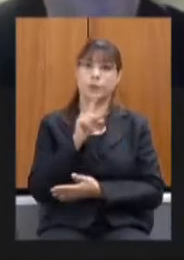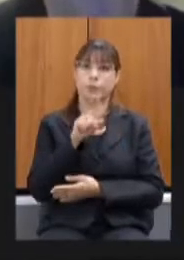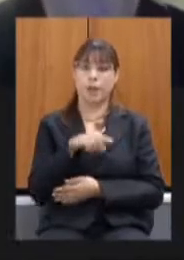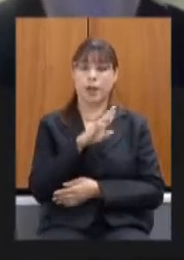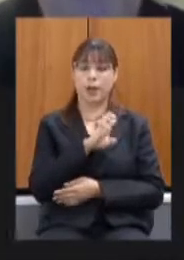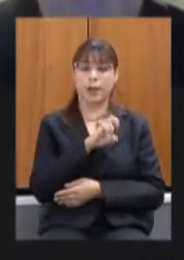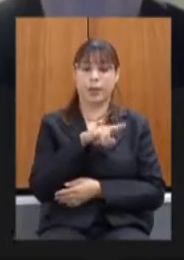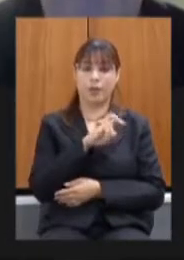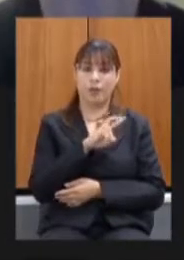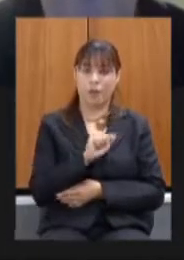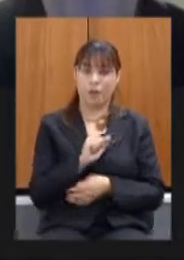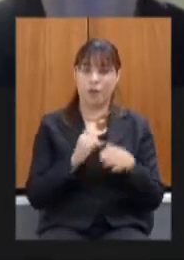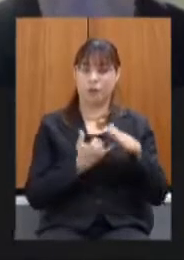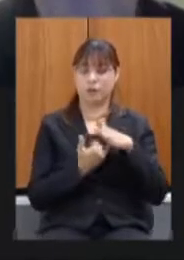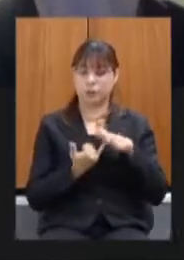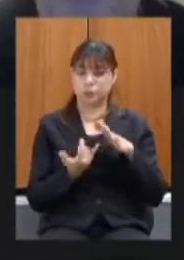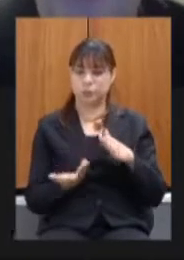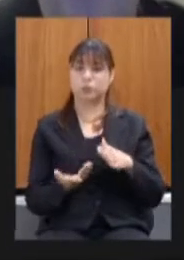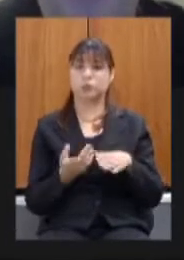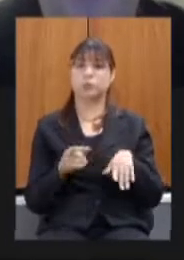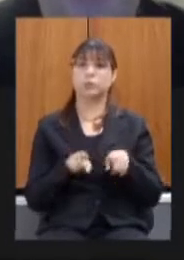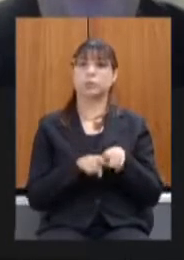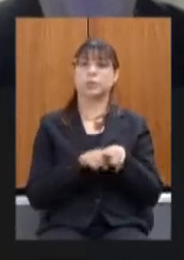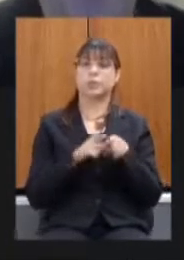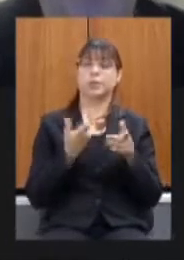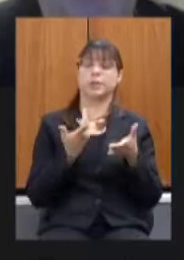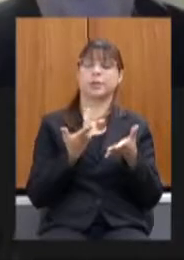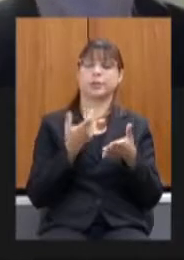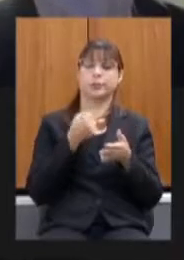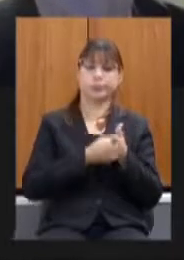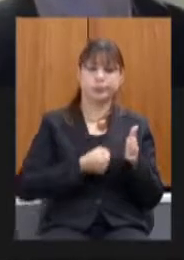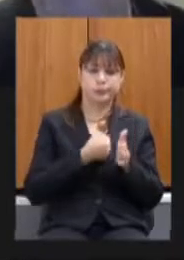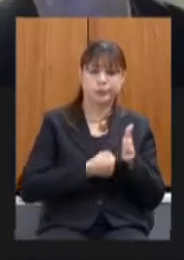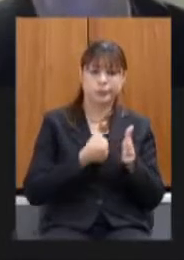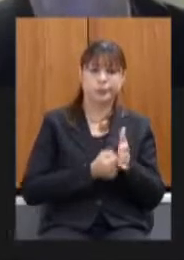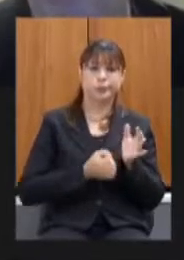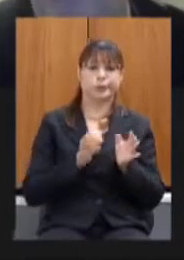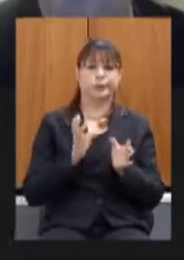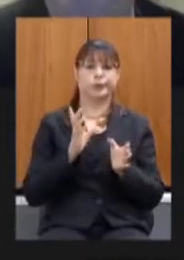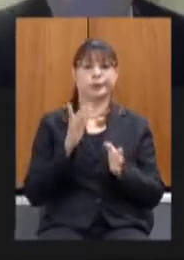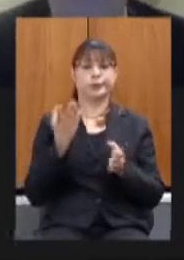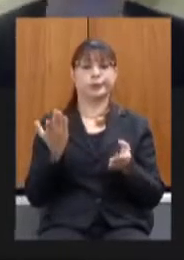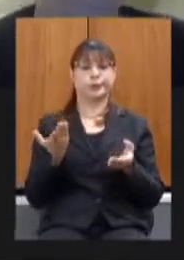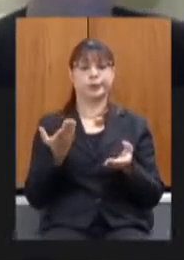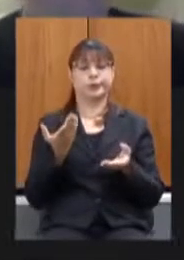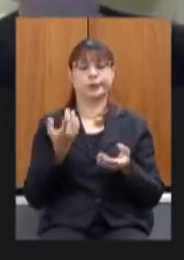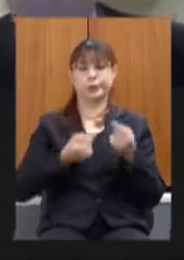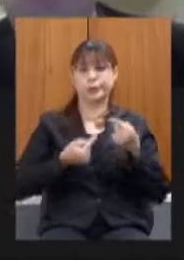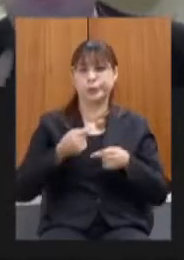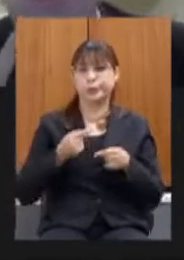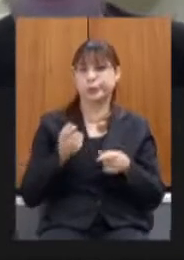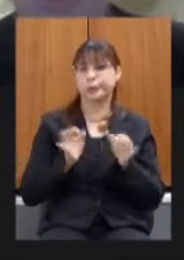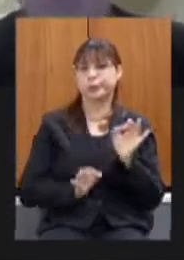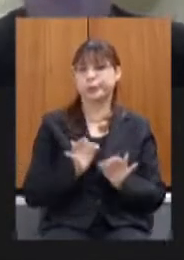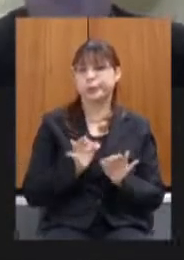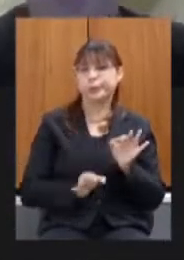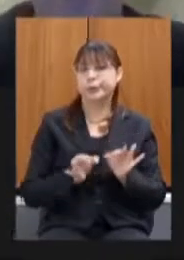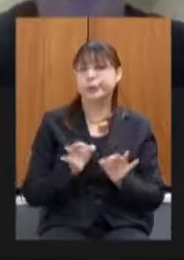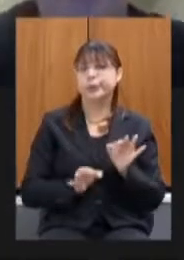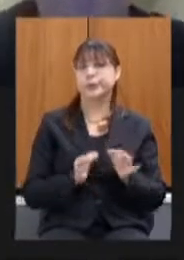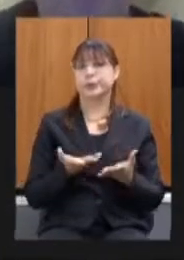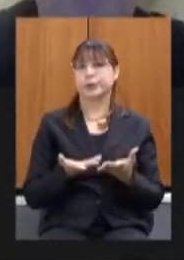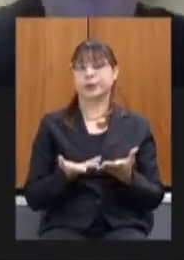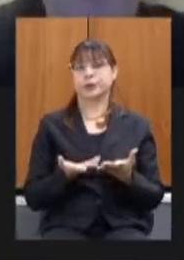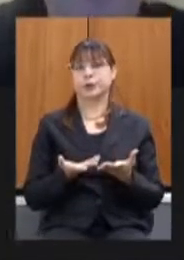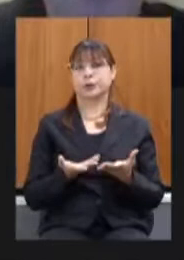um TETAC depois de muita briga judicial que inclusive inclui indenizações